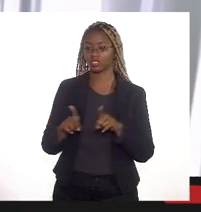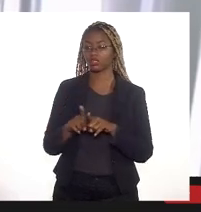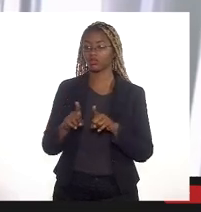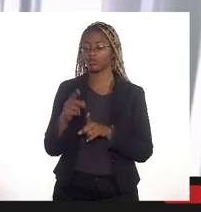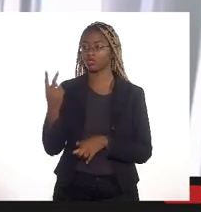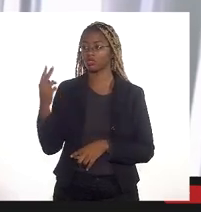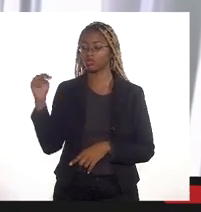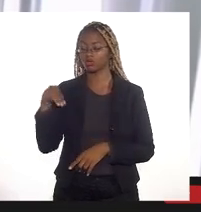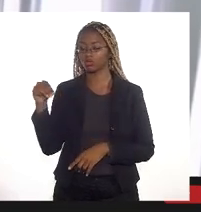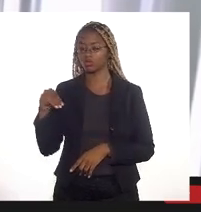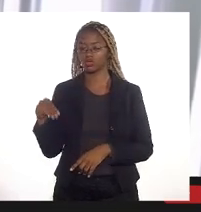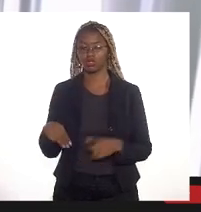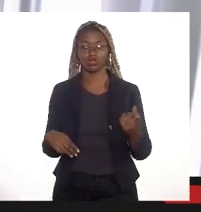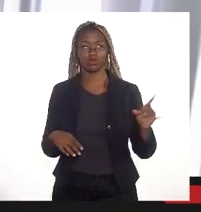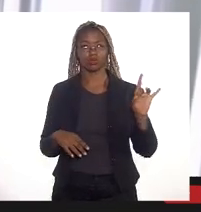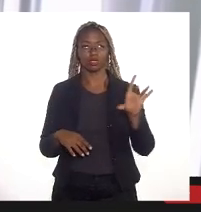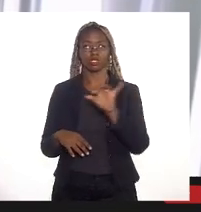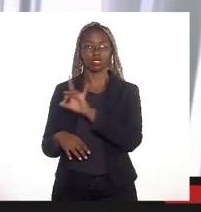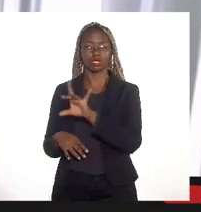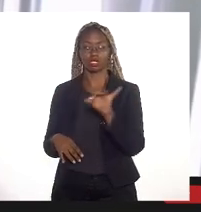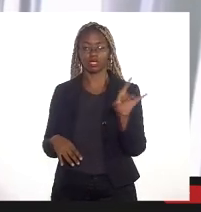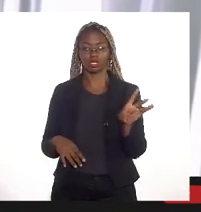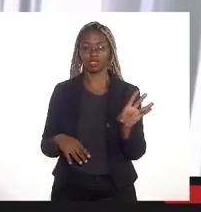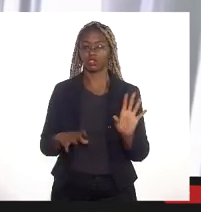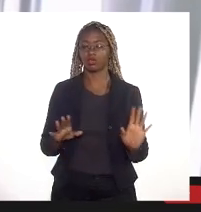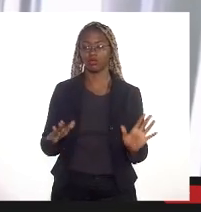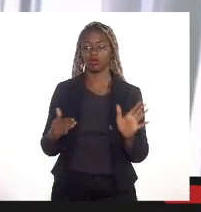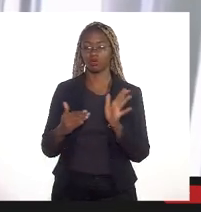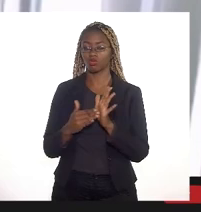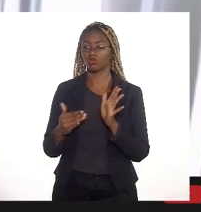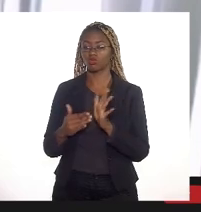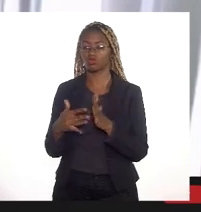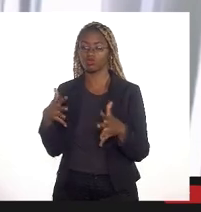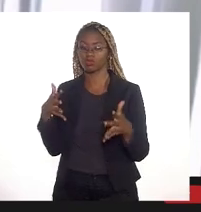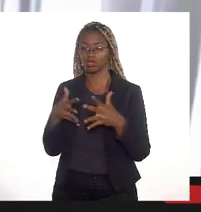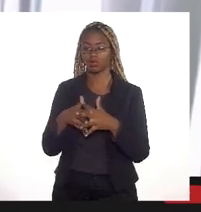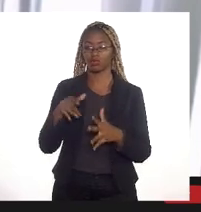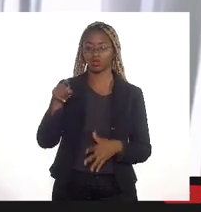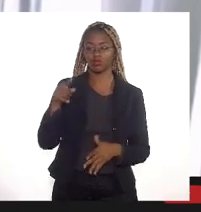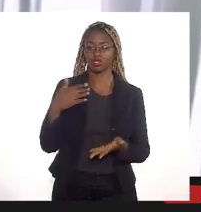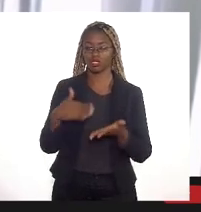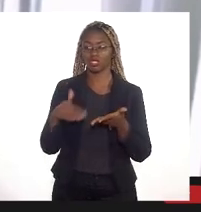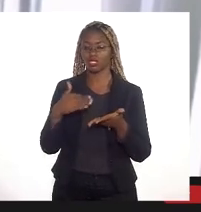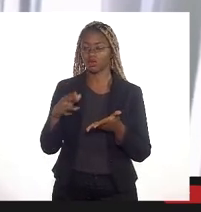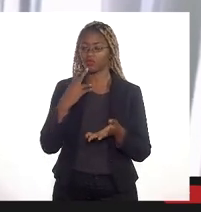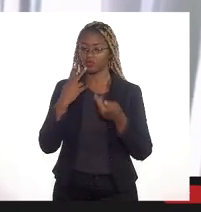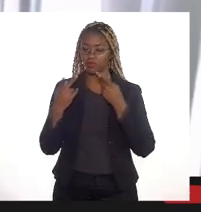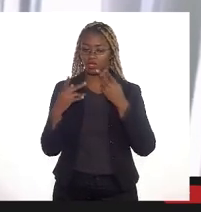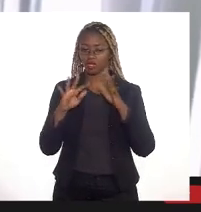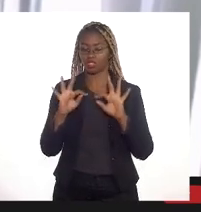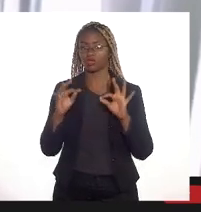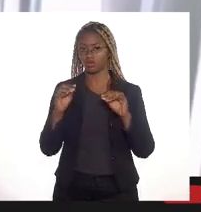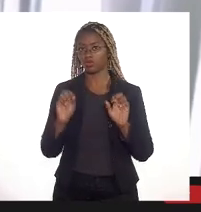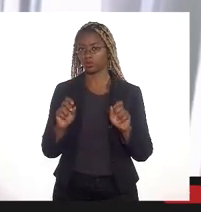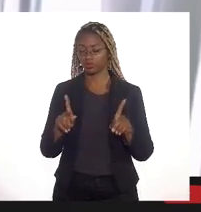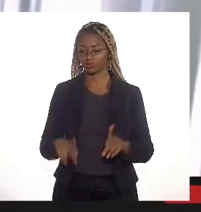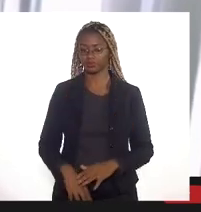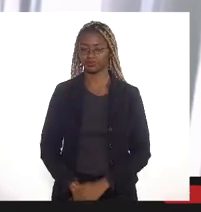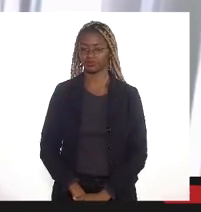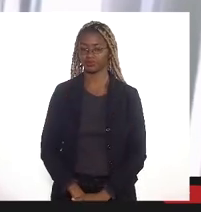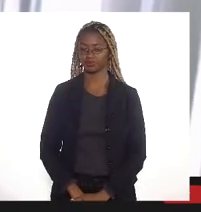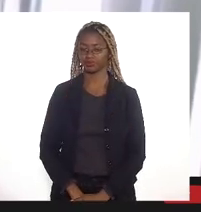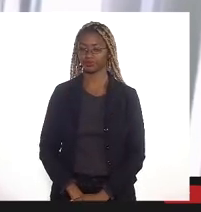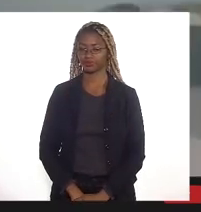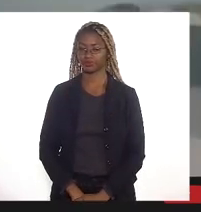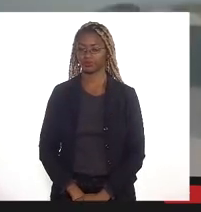minutos para a DAC e dois minutos para o Raulino para fazerem últimas intervenções e aí o secretário faz as suas considerações finais por favor posso